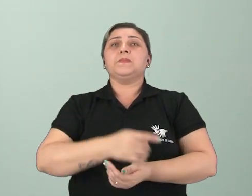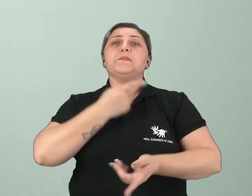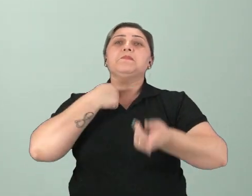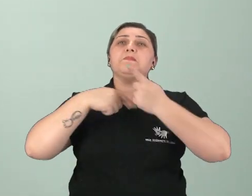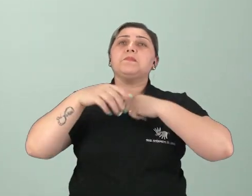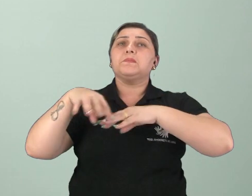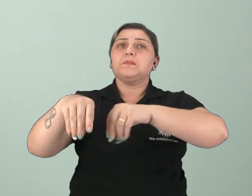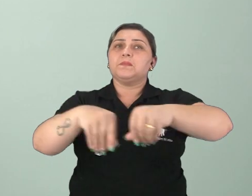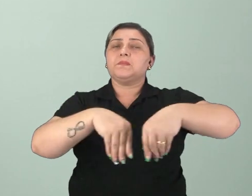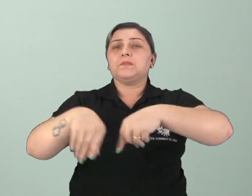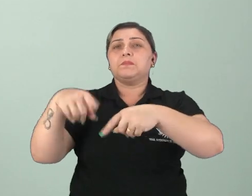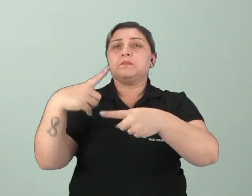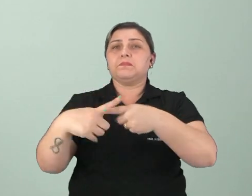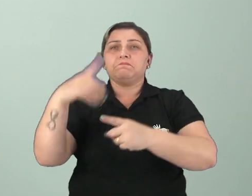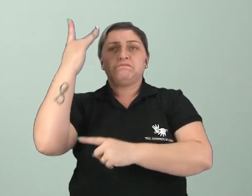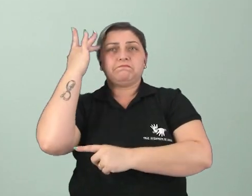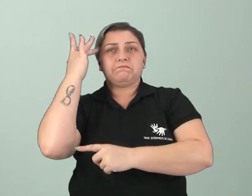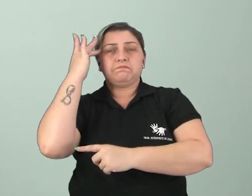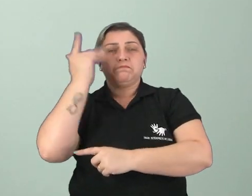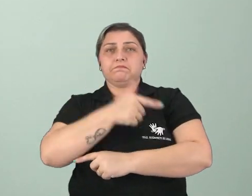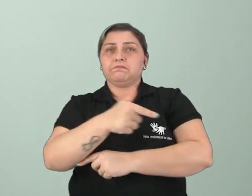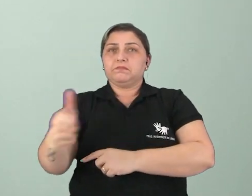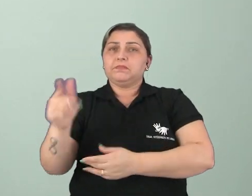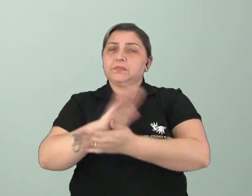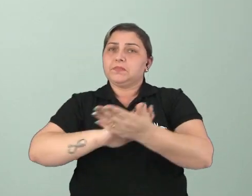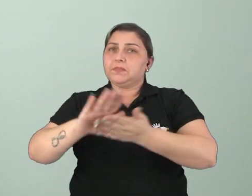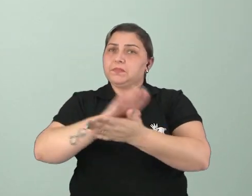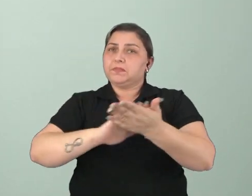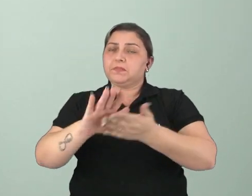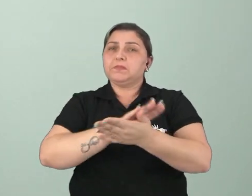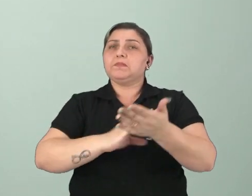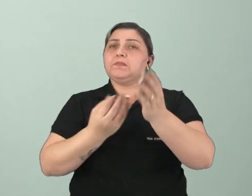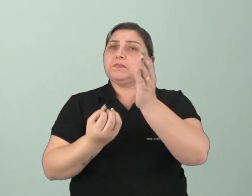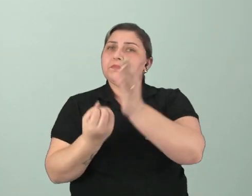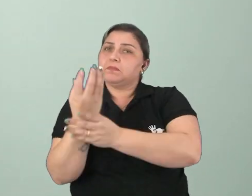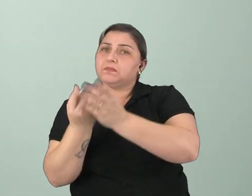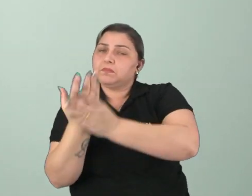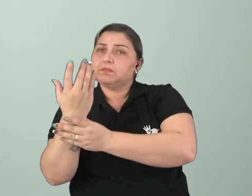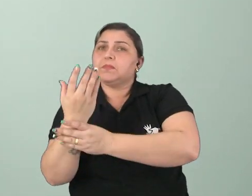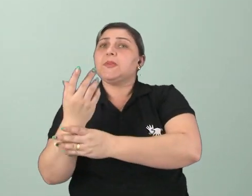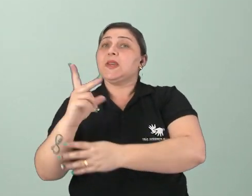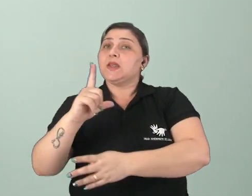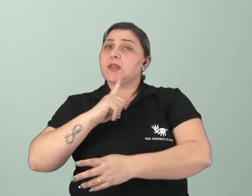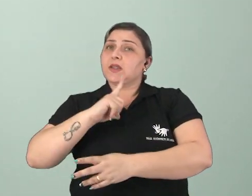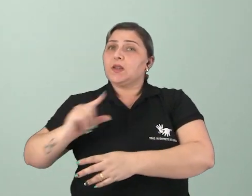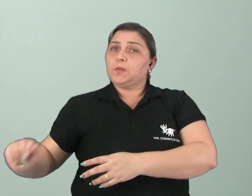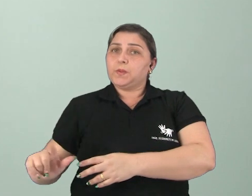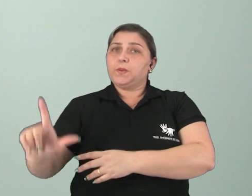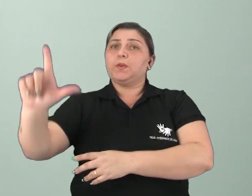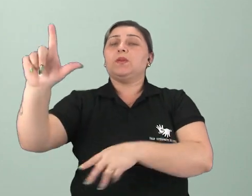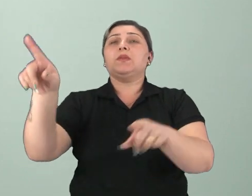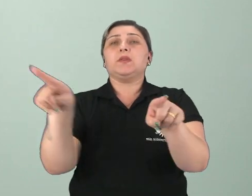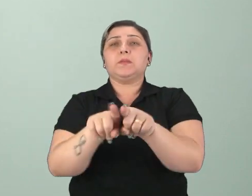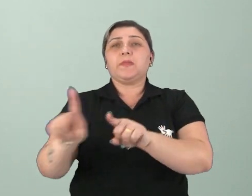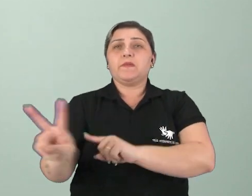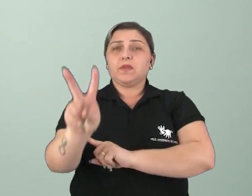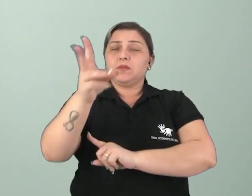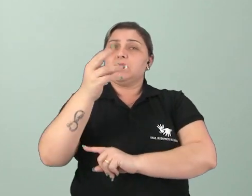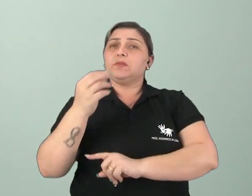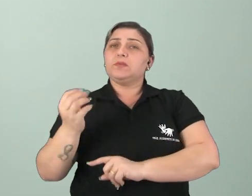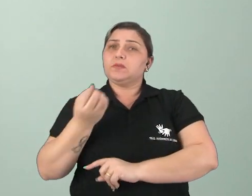nessas terras, porque achavam que não havia nada de muito produtivo e muito lucruoso, de algum valor